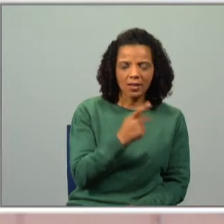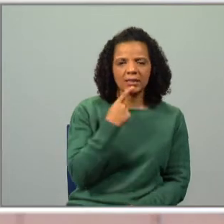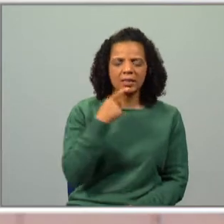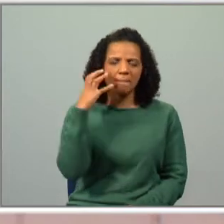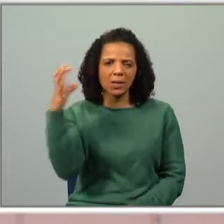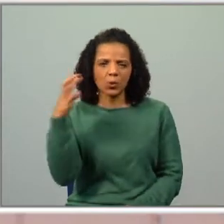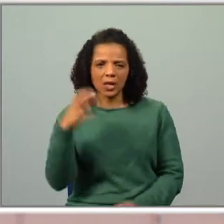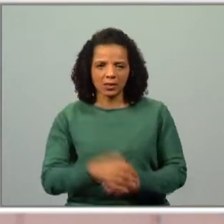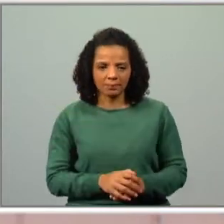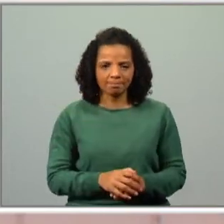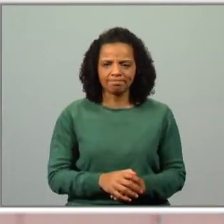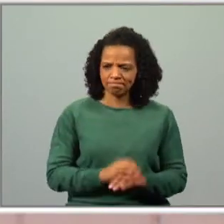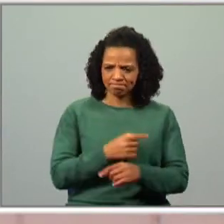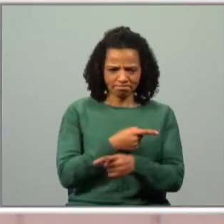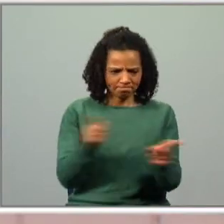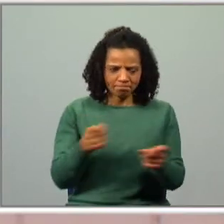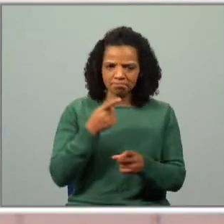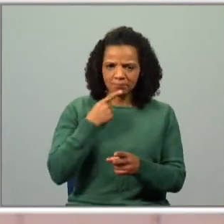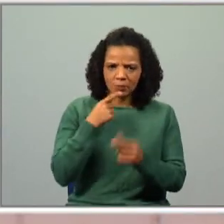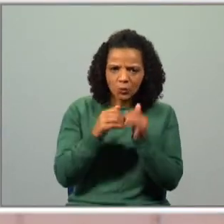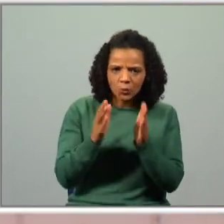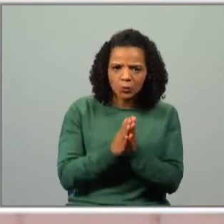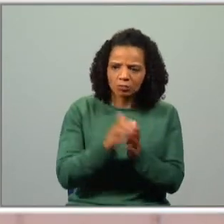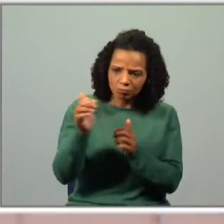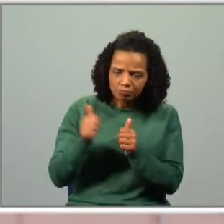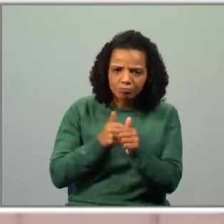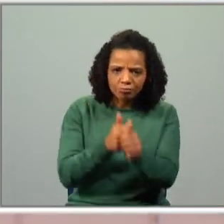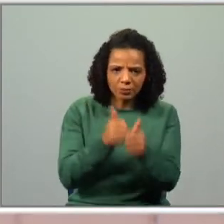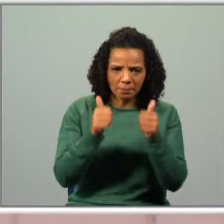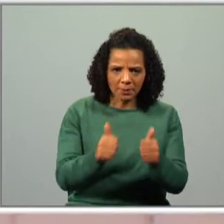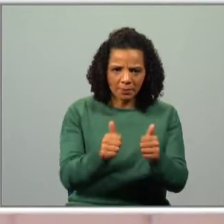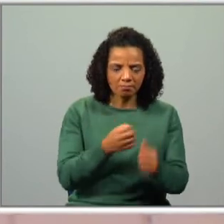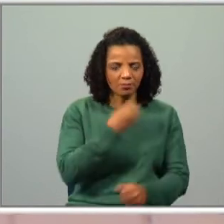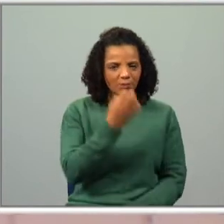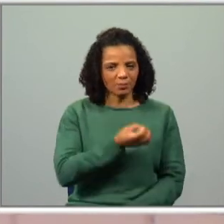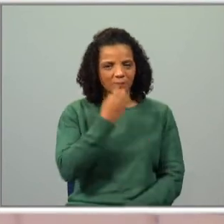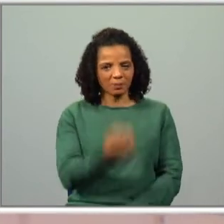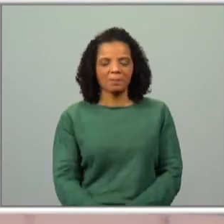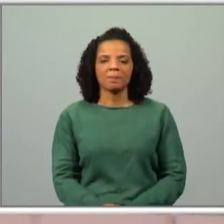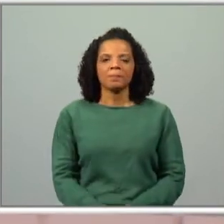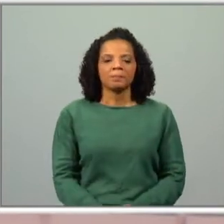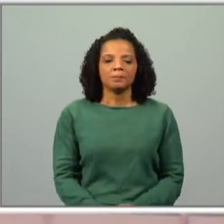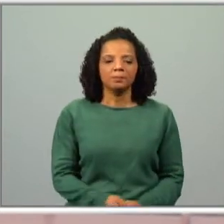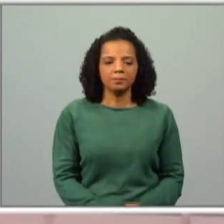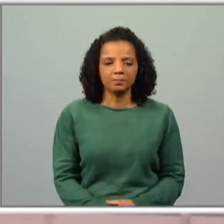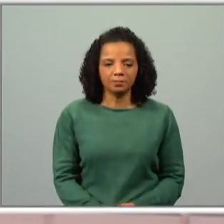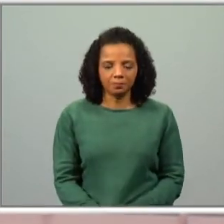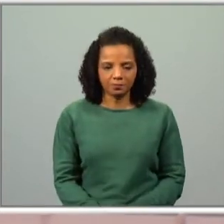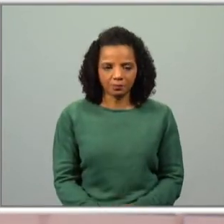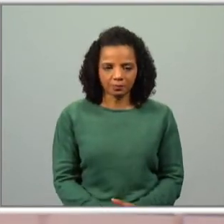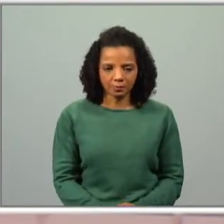tudo? Estou a conseguir acompanhar corretamente? Muito bem. E chegámos